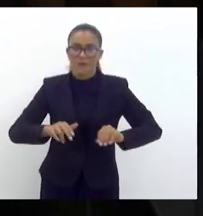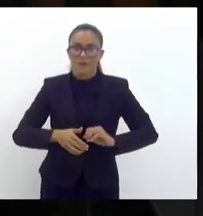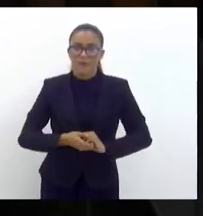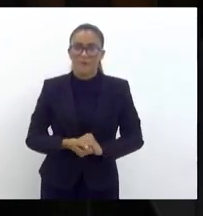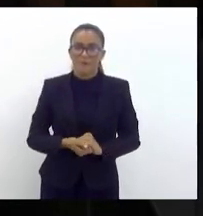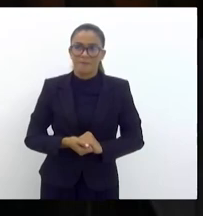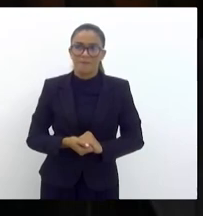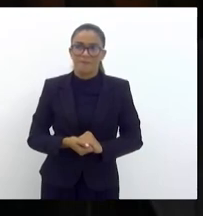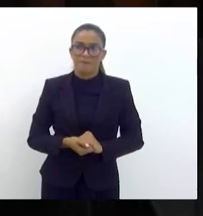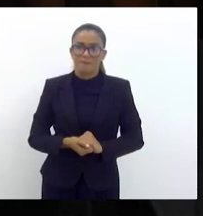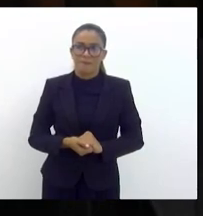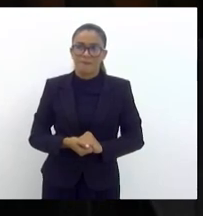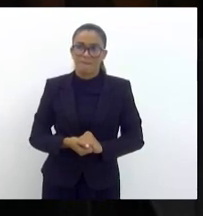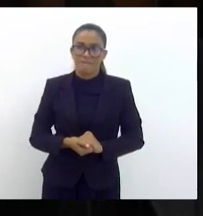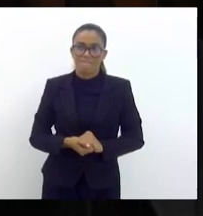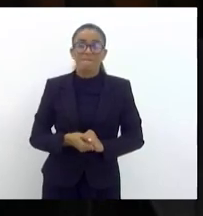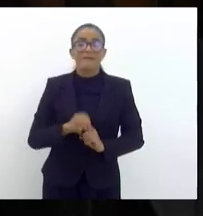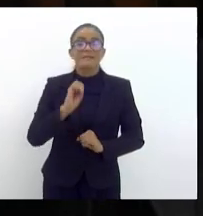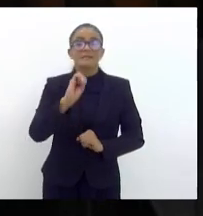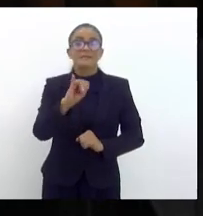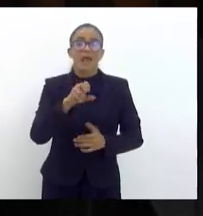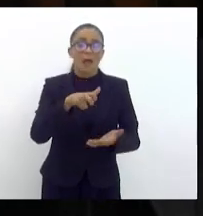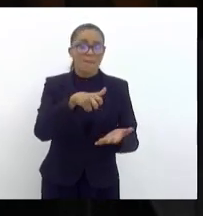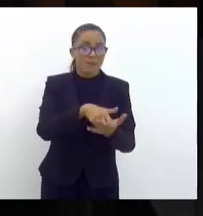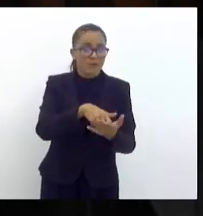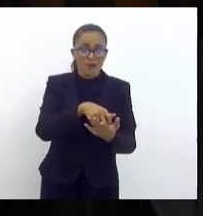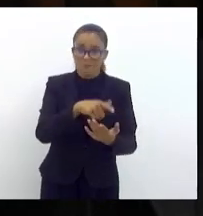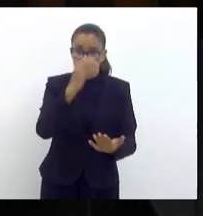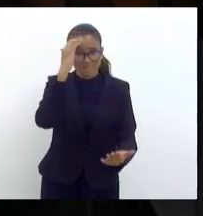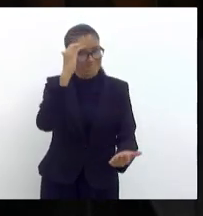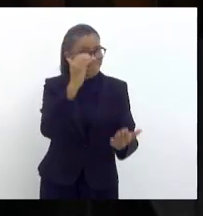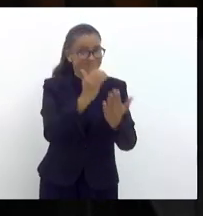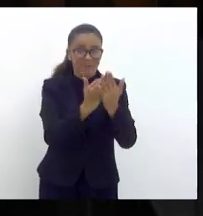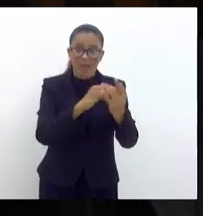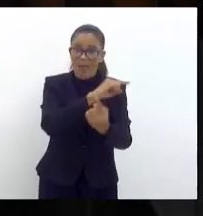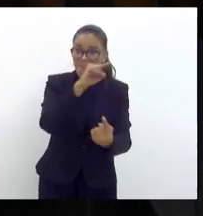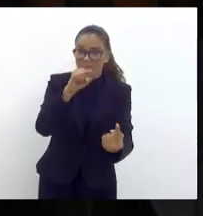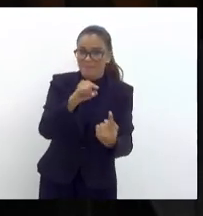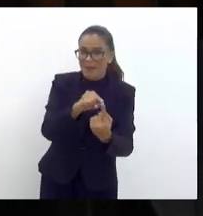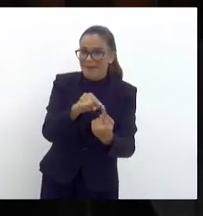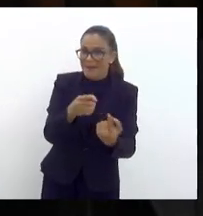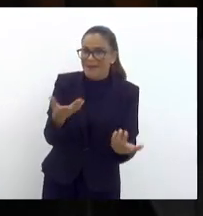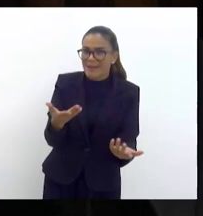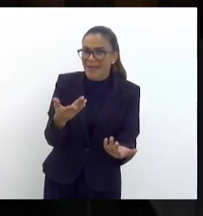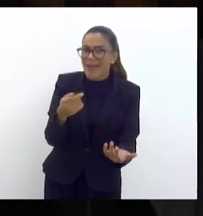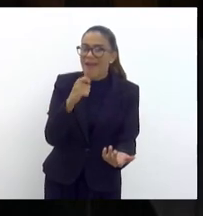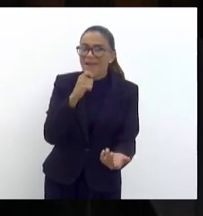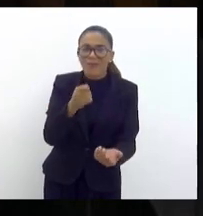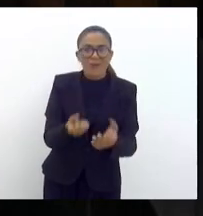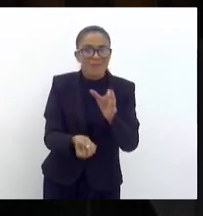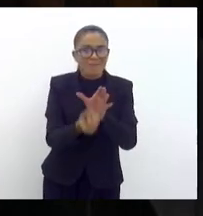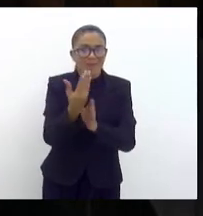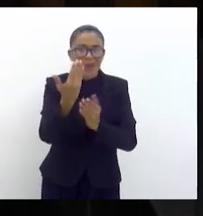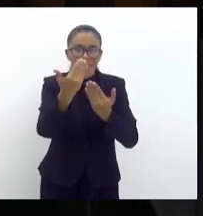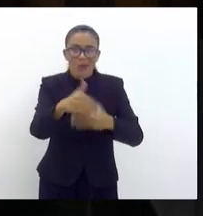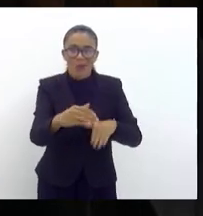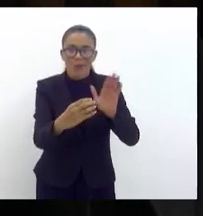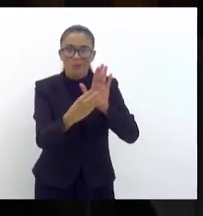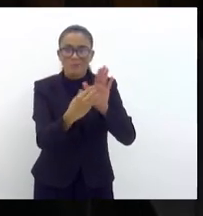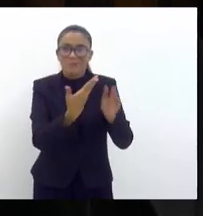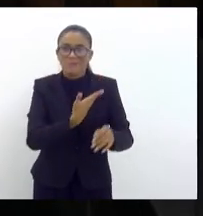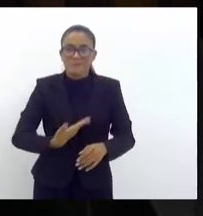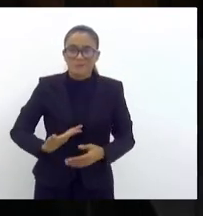se a punição por não cumprir meta for não fazer concurso público, aí que desanda tudo.